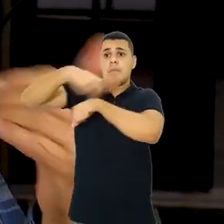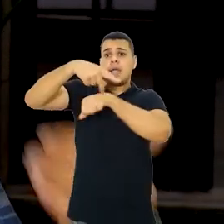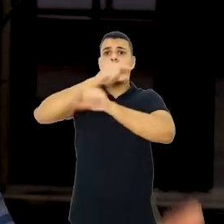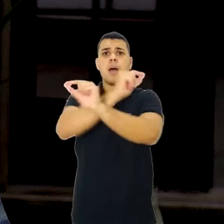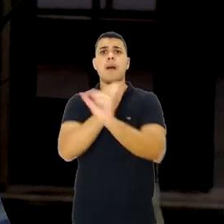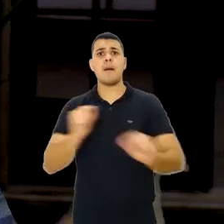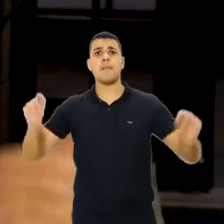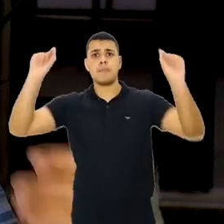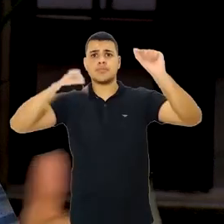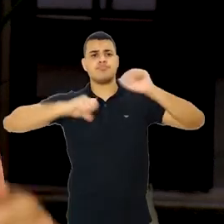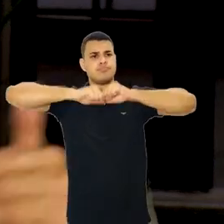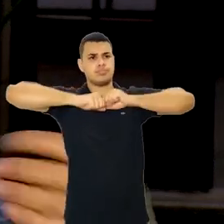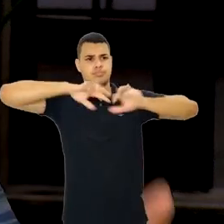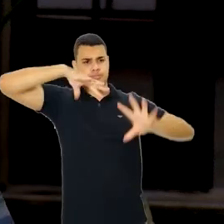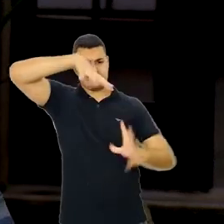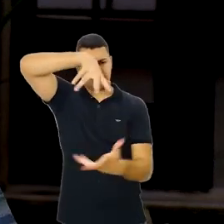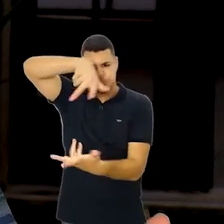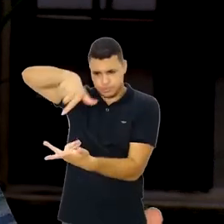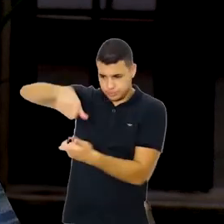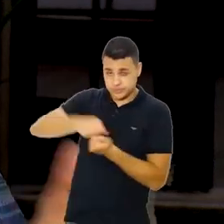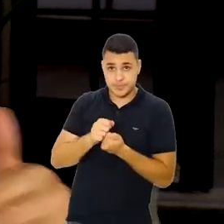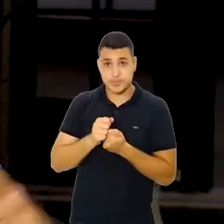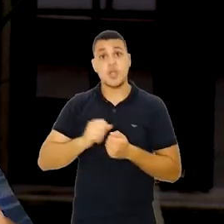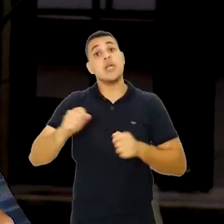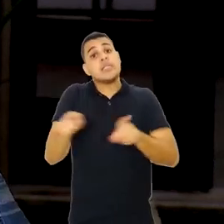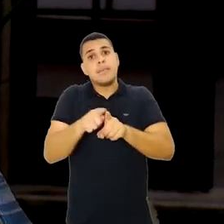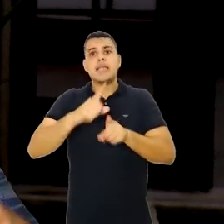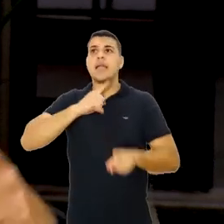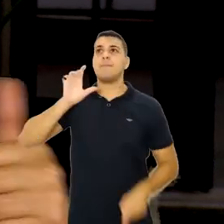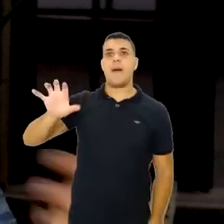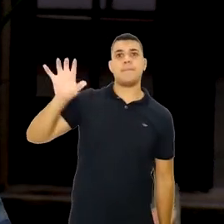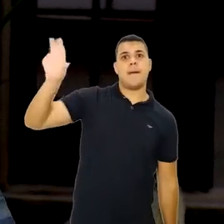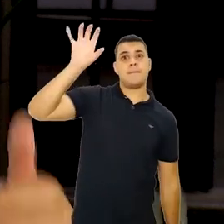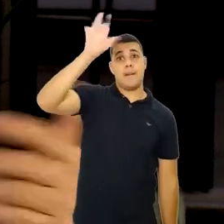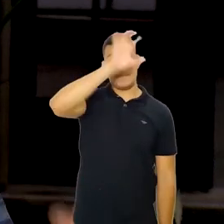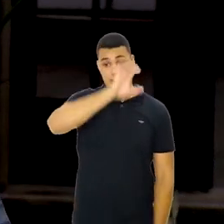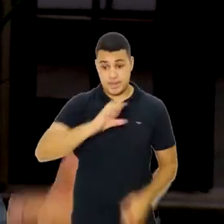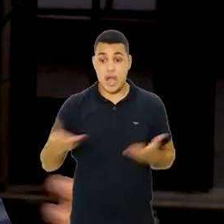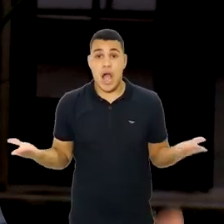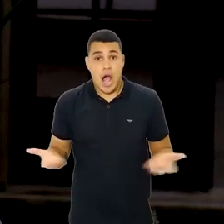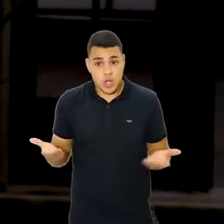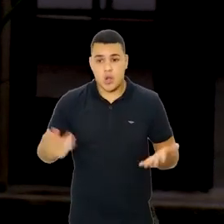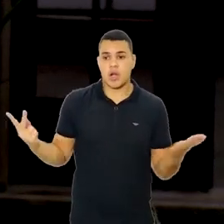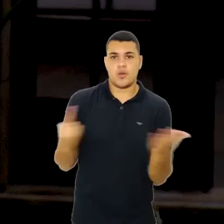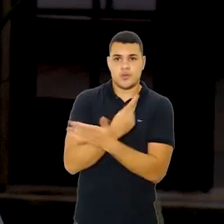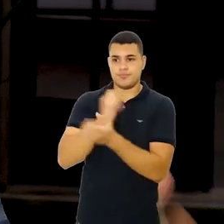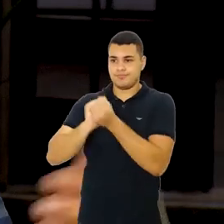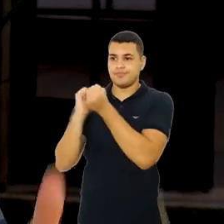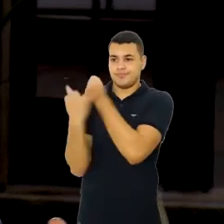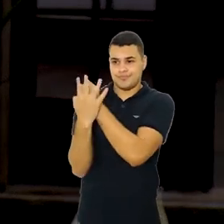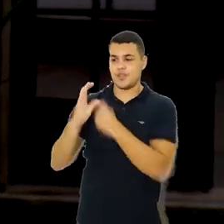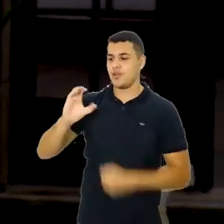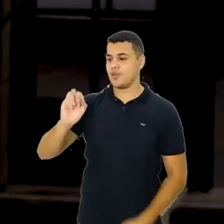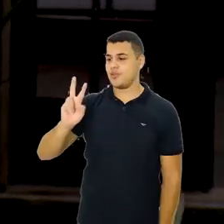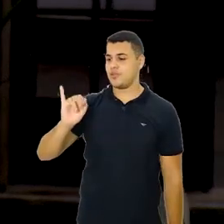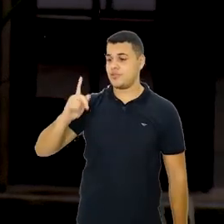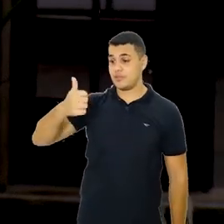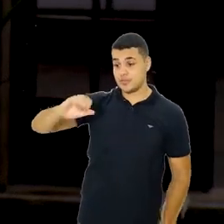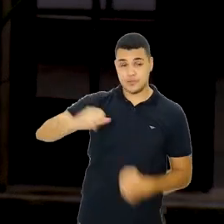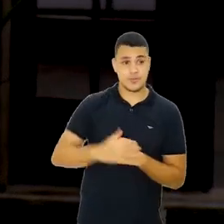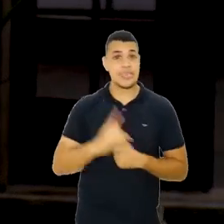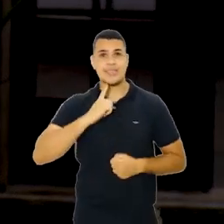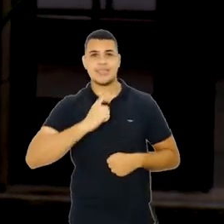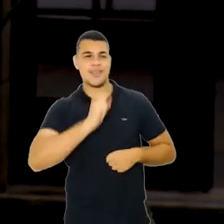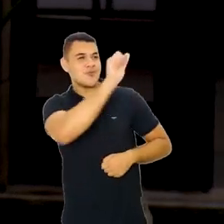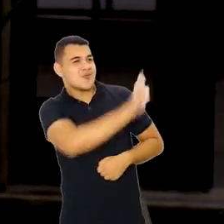uma epidemia atinge vários países em caráter global. Ou mesmo vários continentes, como é o exemplo atual